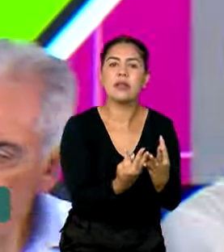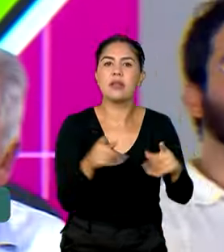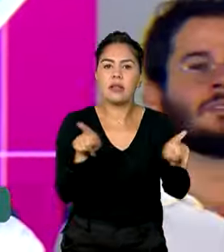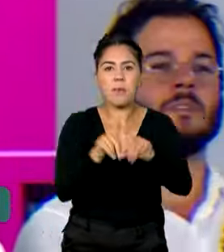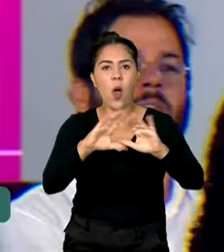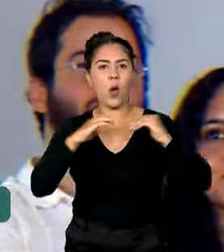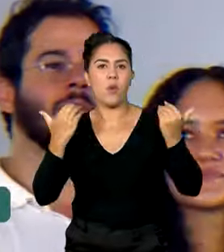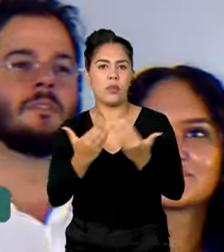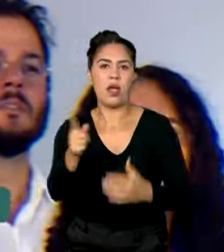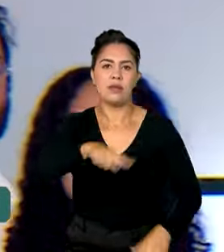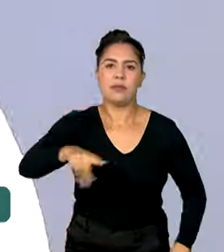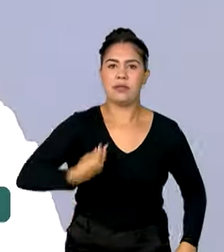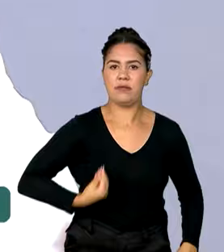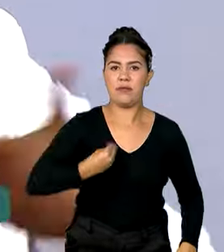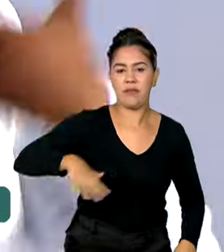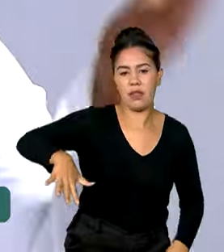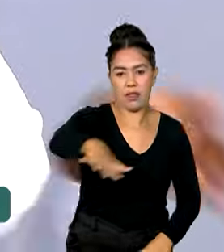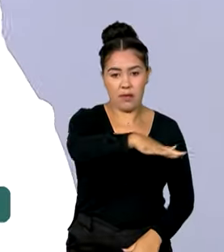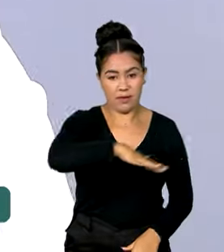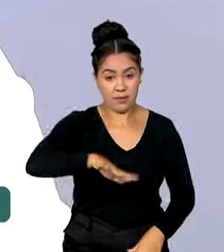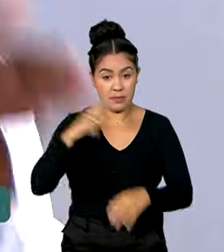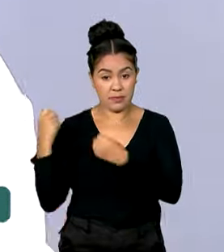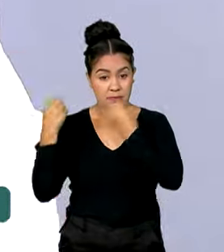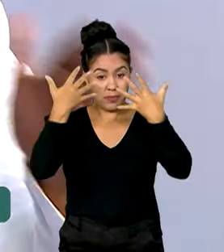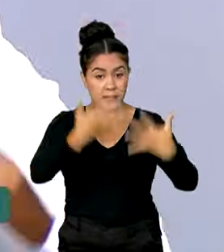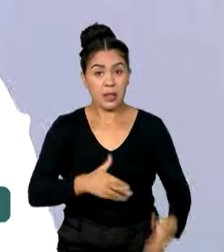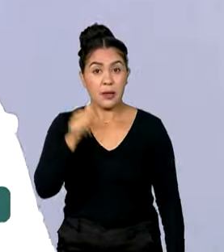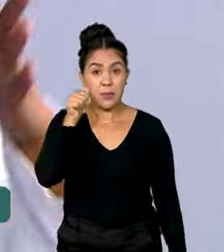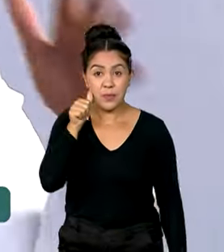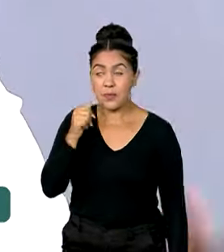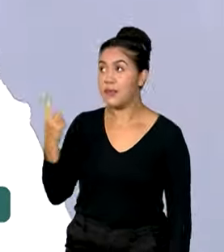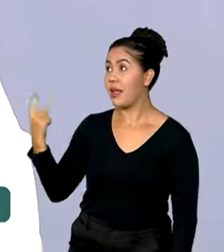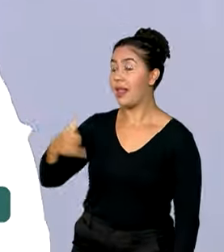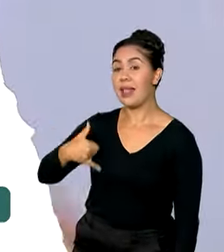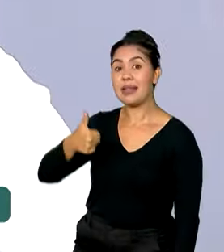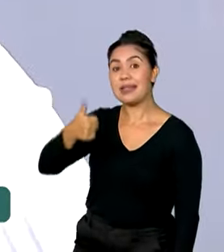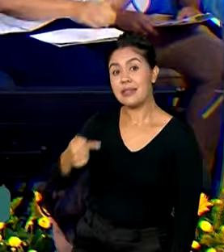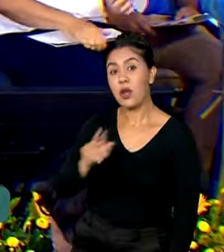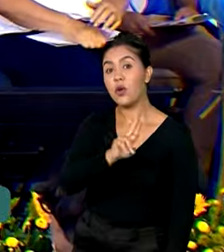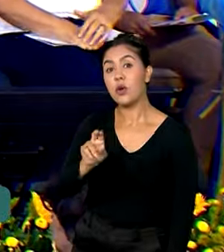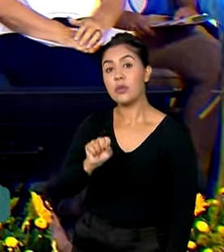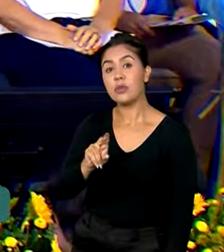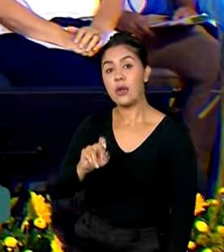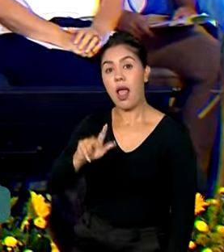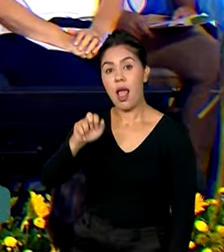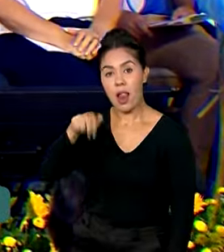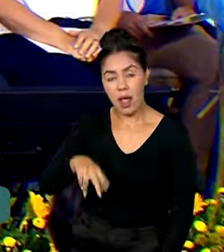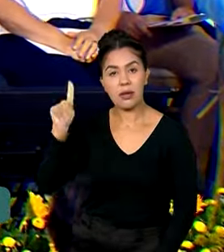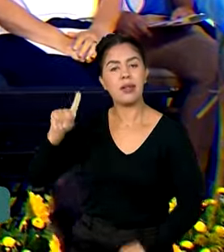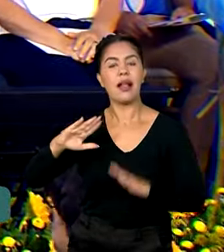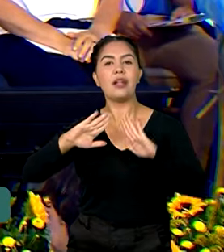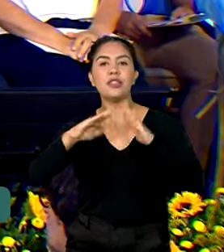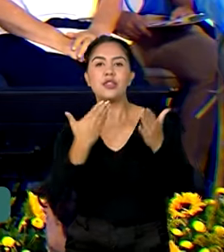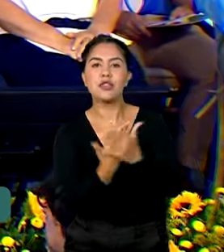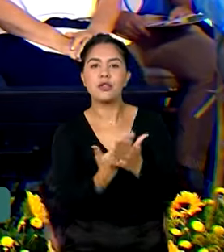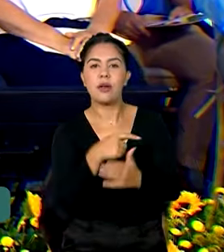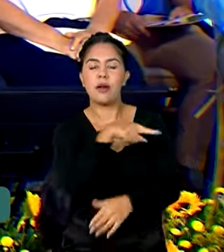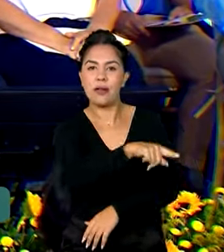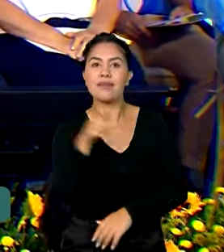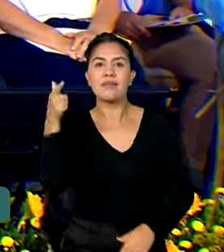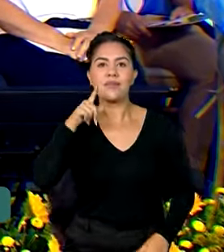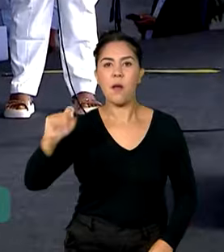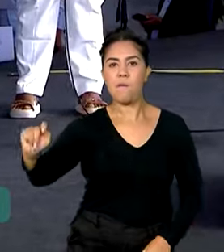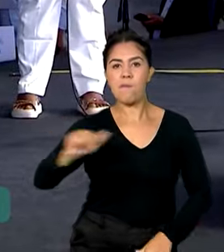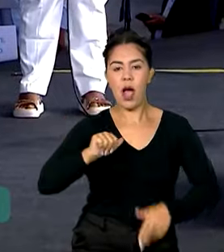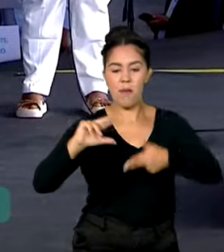comunidade que vocês vivem. Suelen tem 17 anos e é uma das estudantes baianas beneficiadas com o pé de meia.